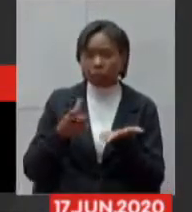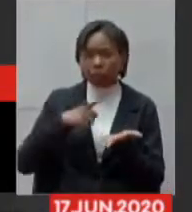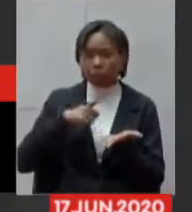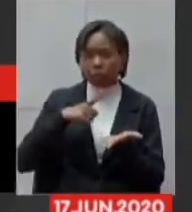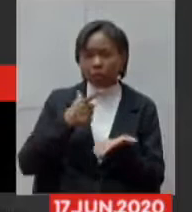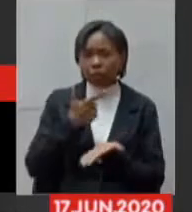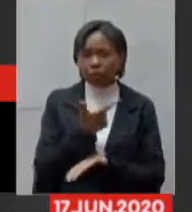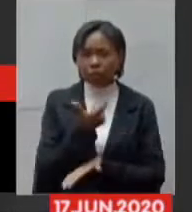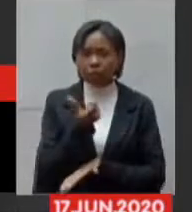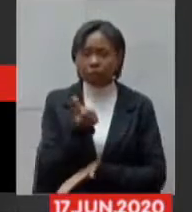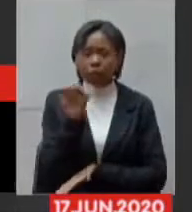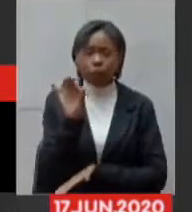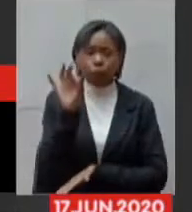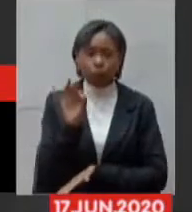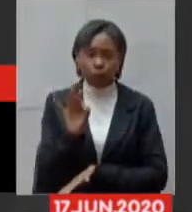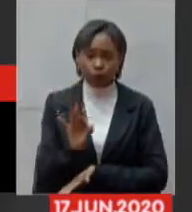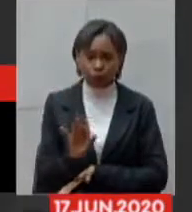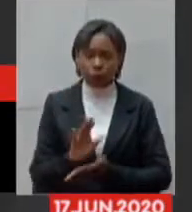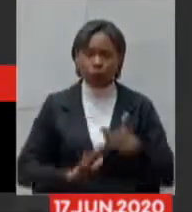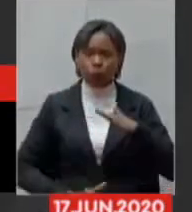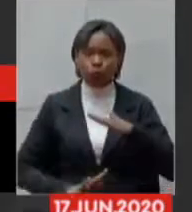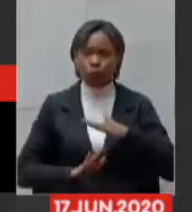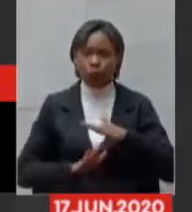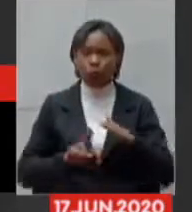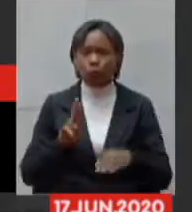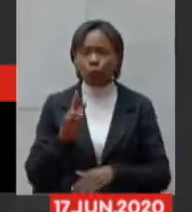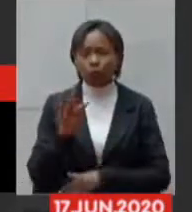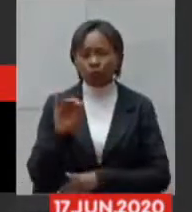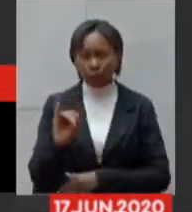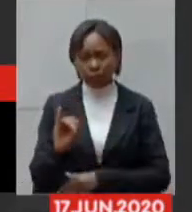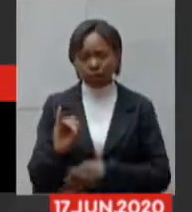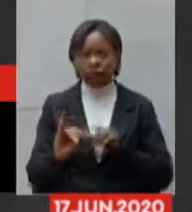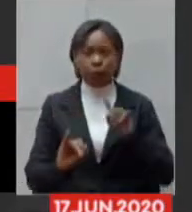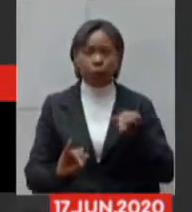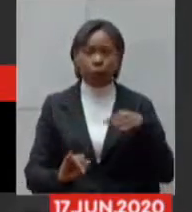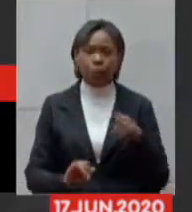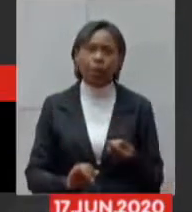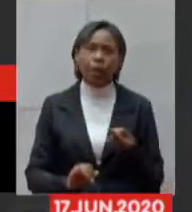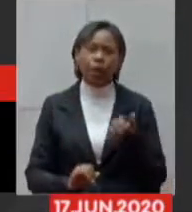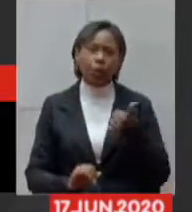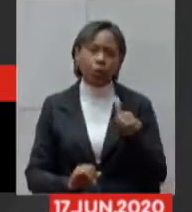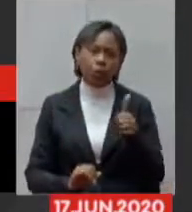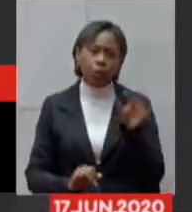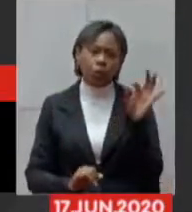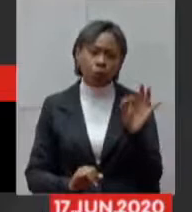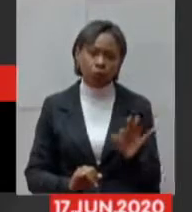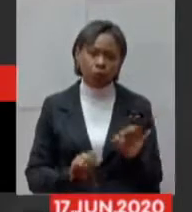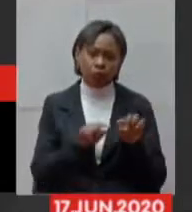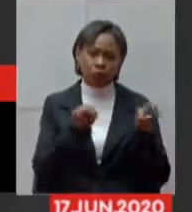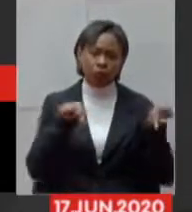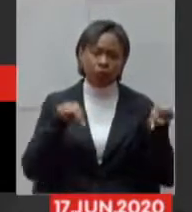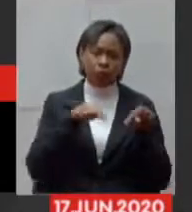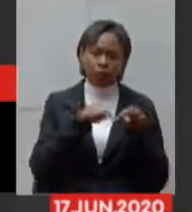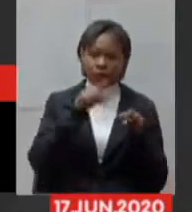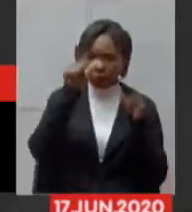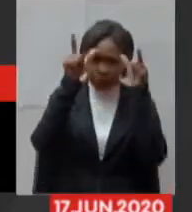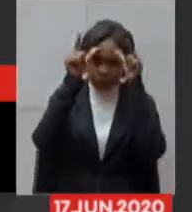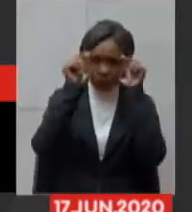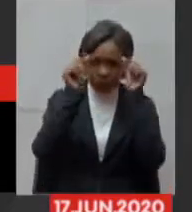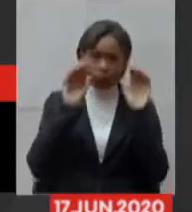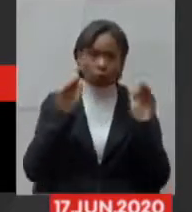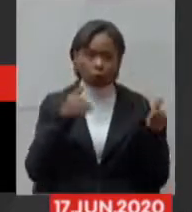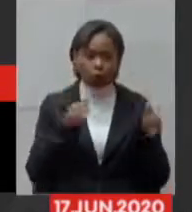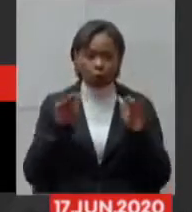26% dos leitos de UTI e 11% dos leitos de enfermaria destinados ao COVID